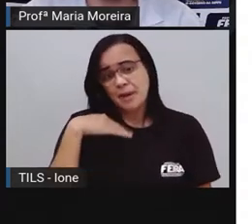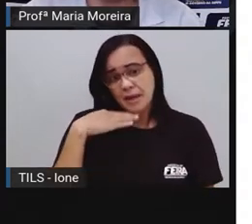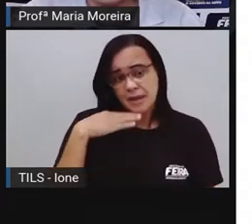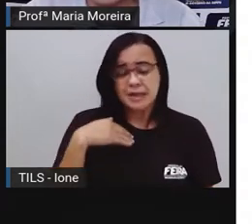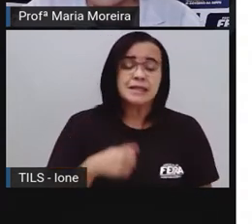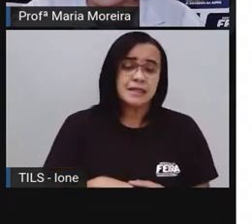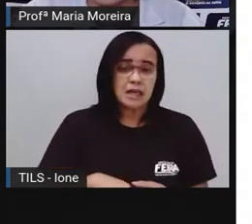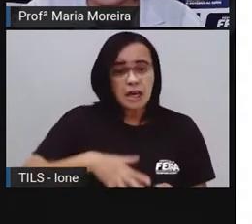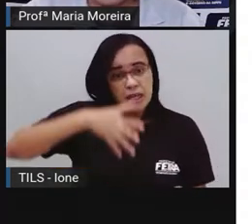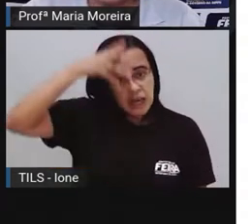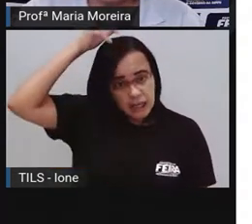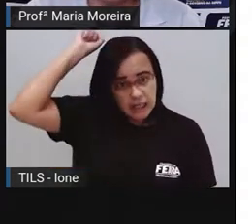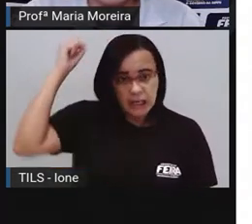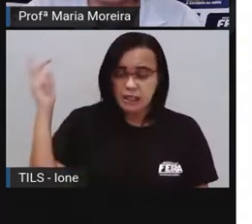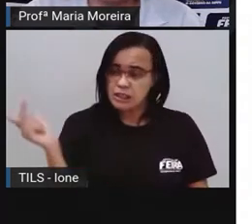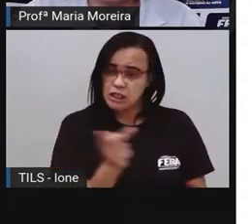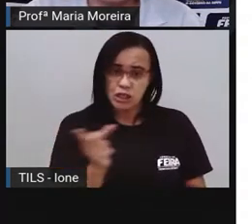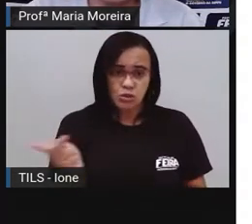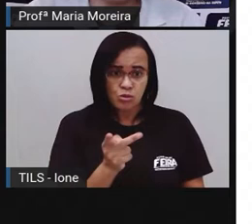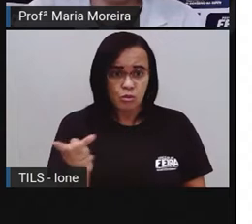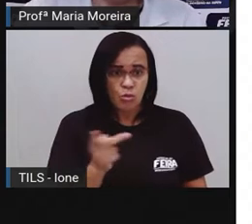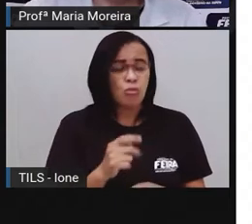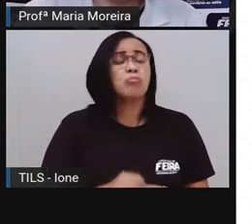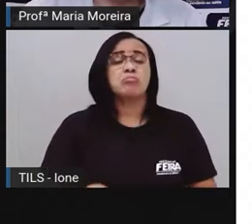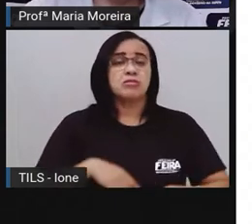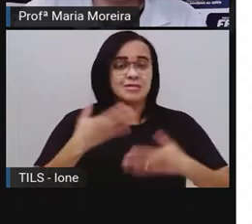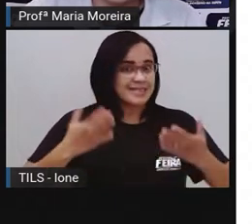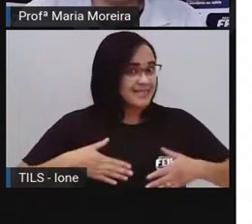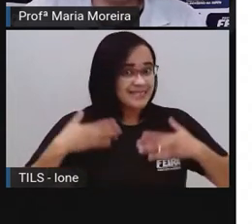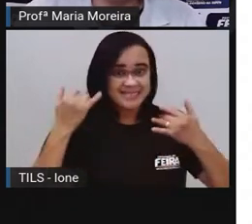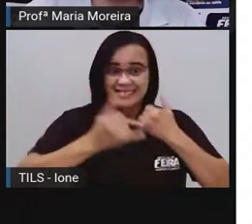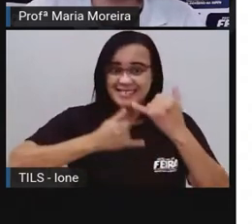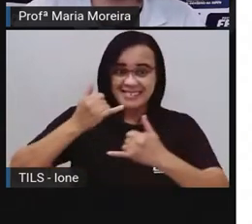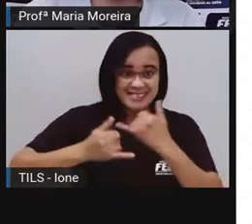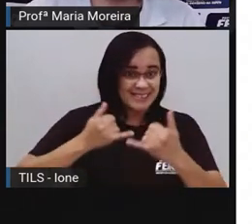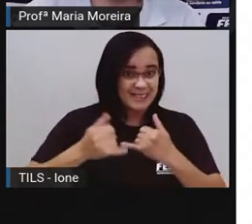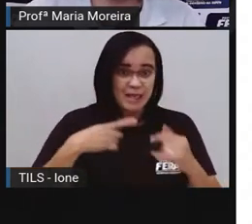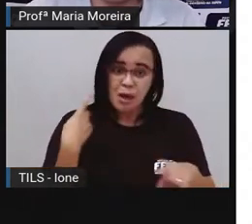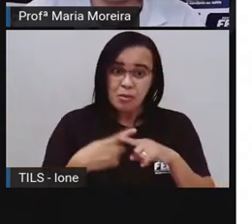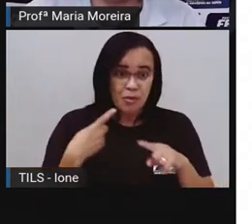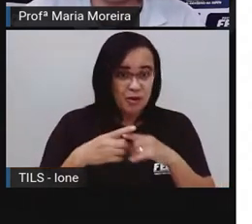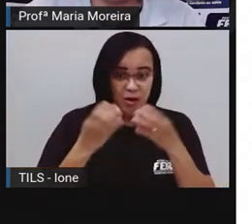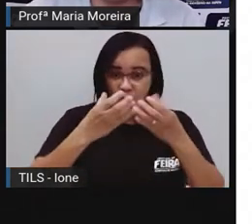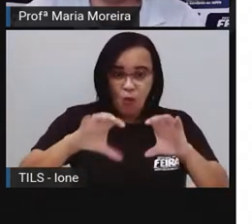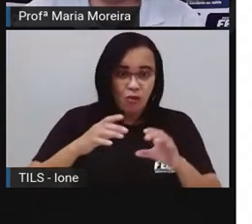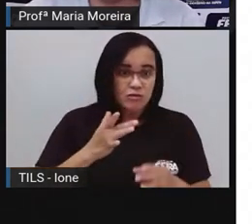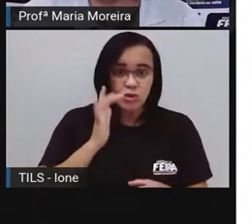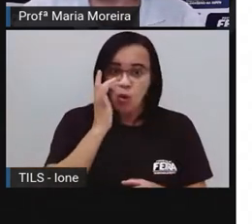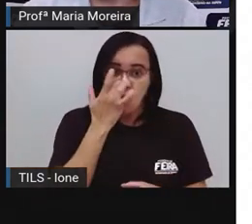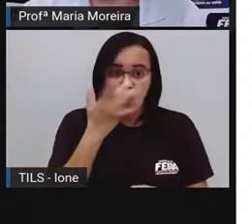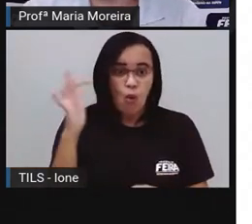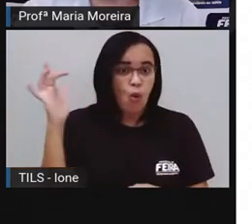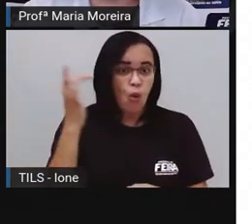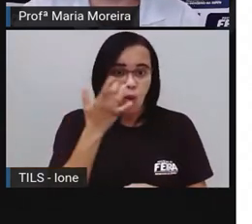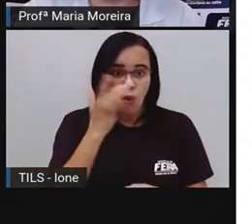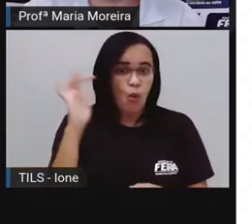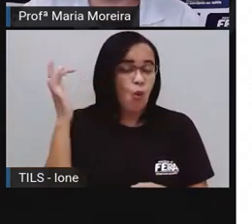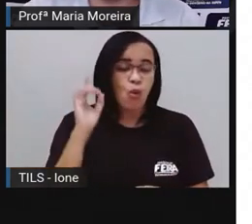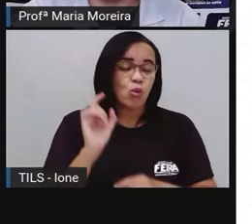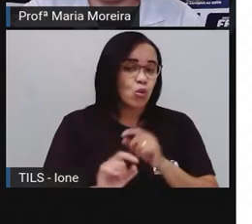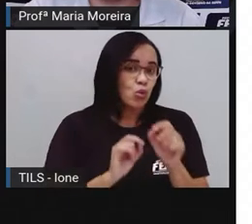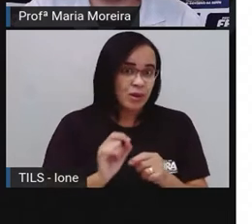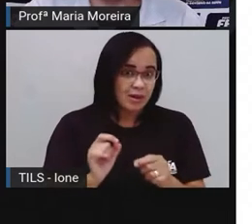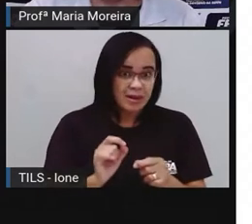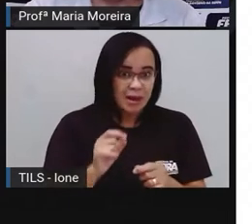muito. Aliás, os ovos de ouro são aceitos em tudo que é lugar. Mamãe nem usa o